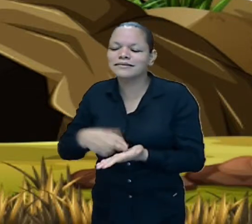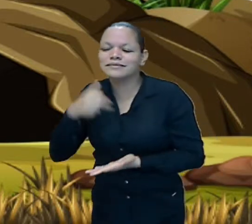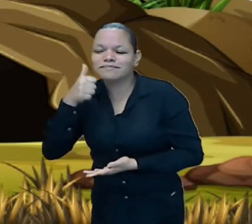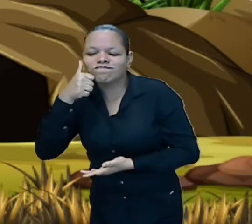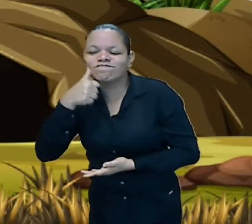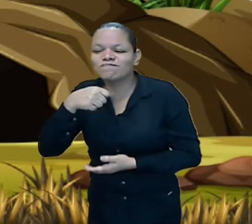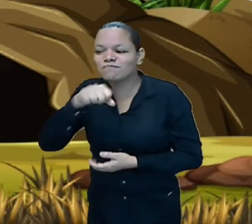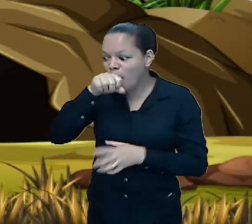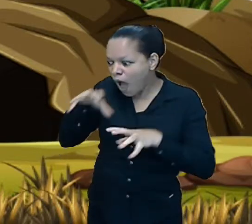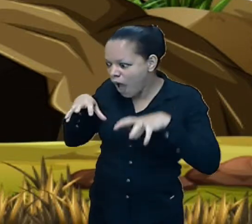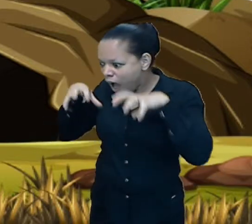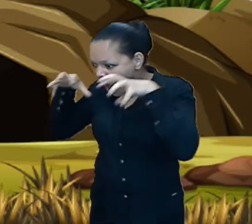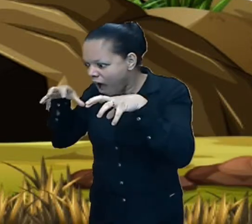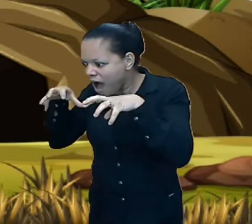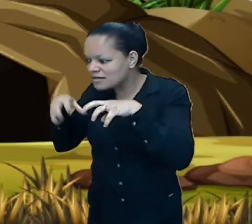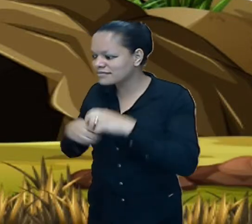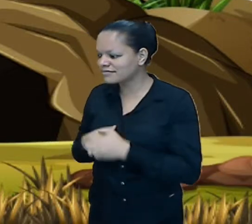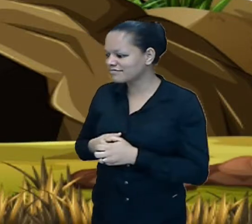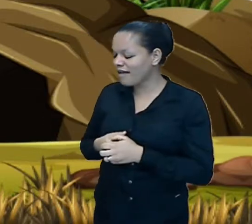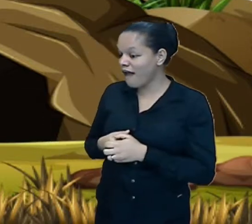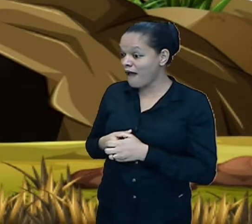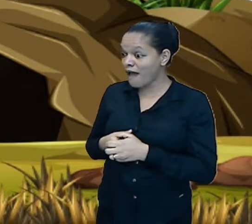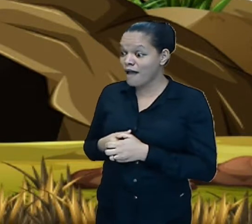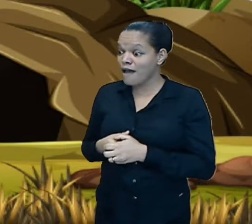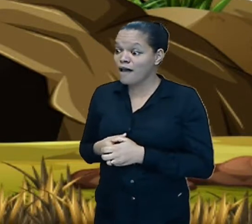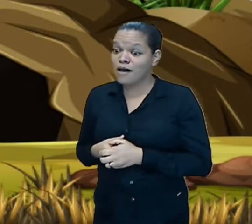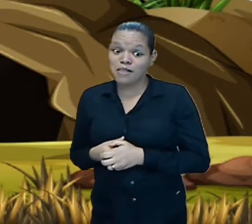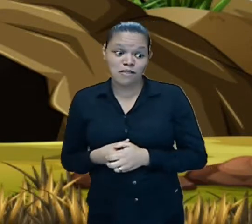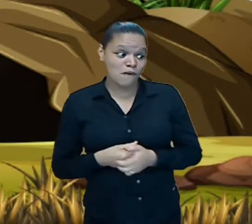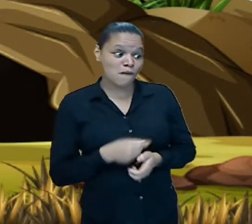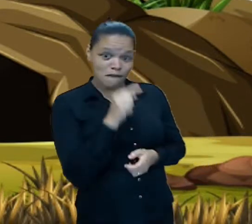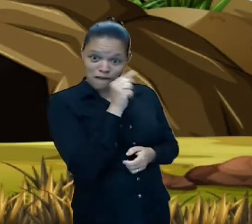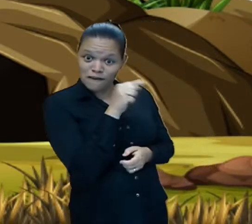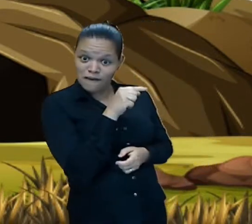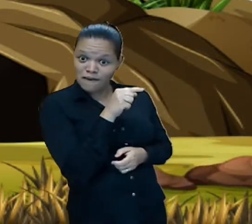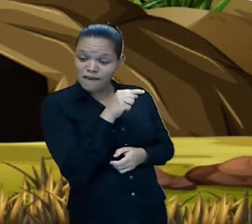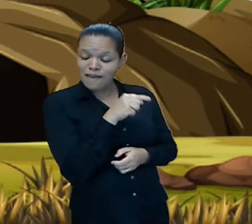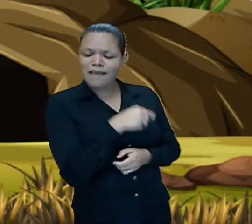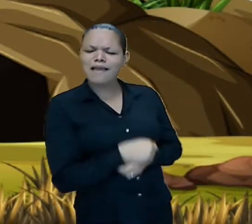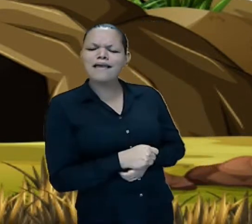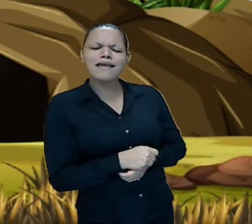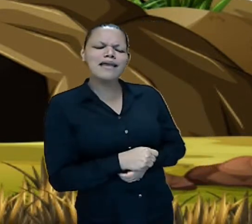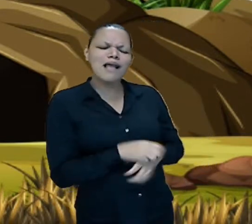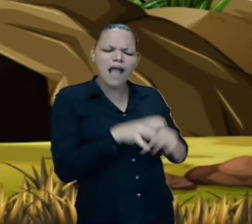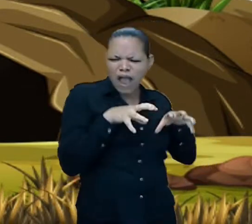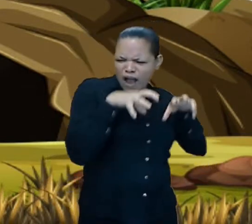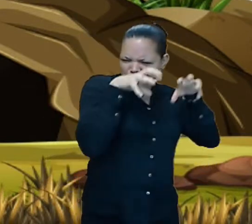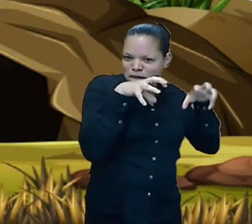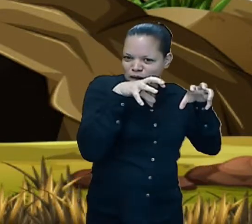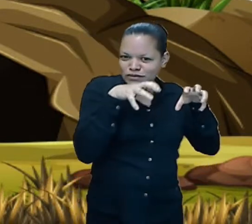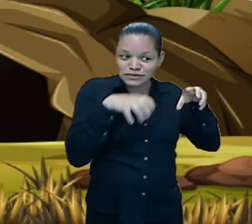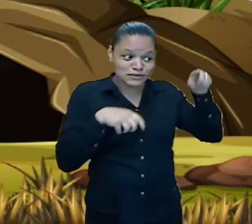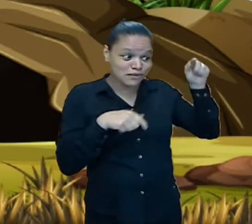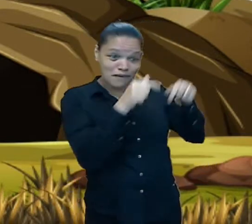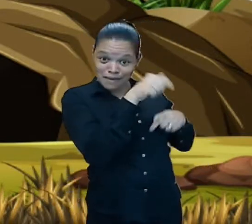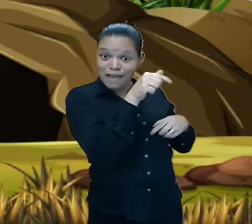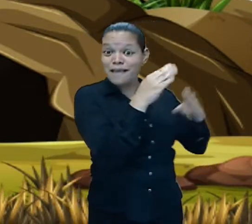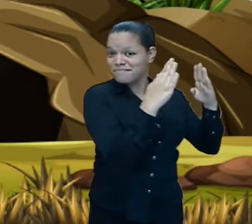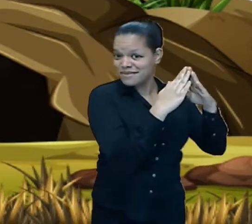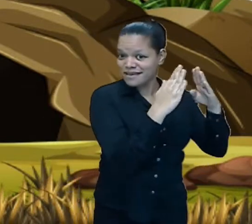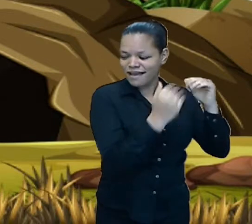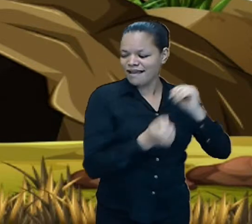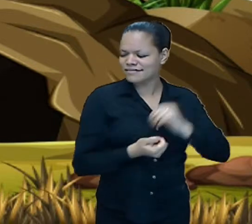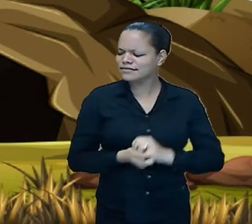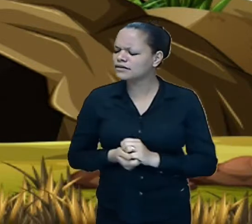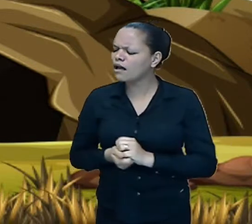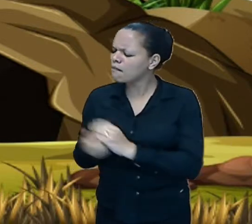dizendo Eu sou o monstro monstruoso e essa é a minha caverna cavernosa. Pode me dar a carta.